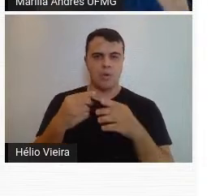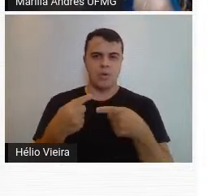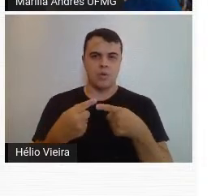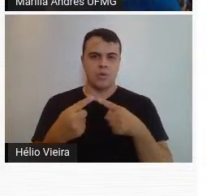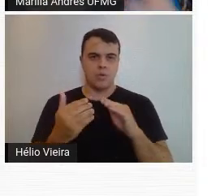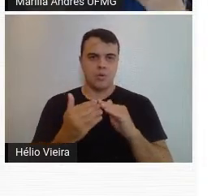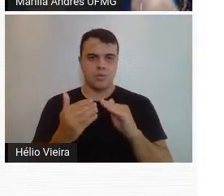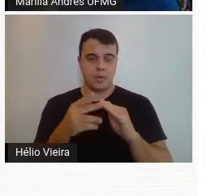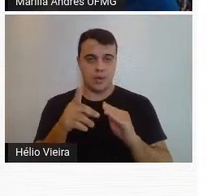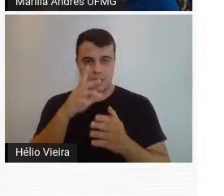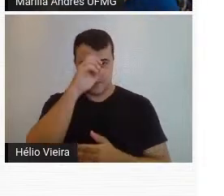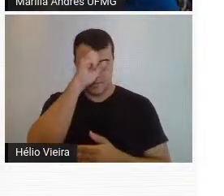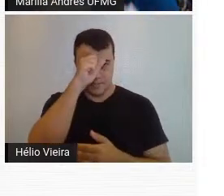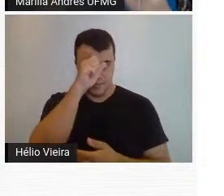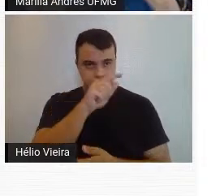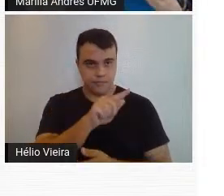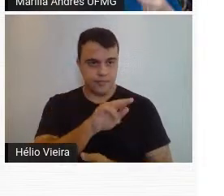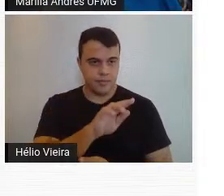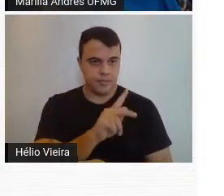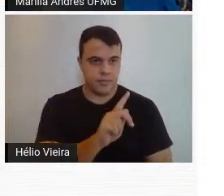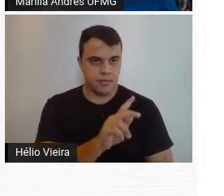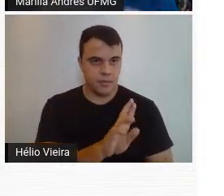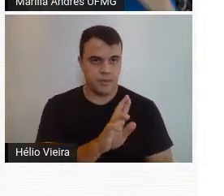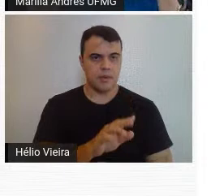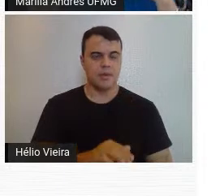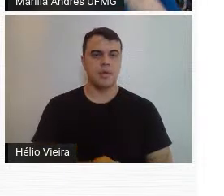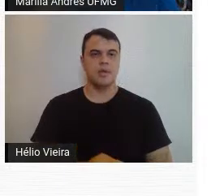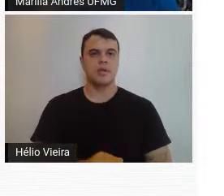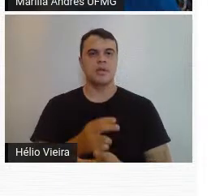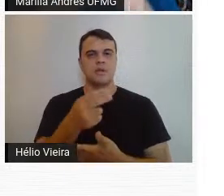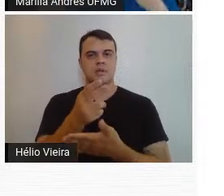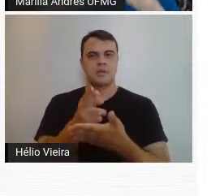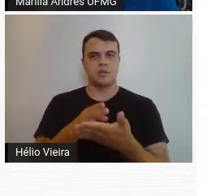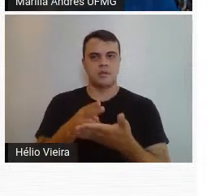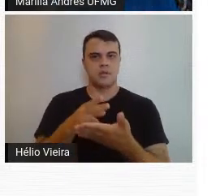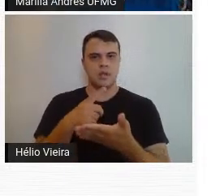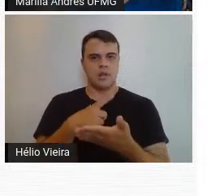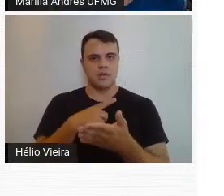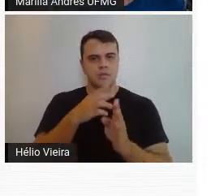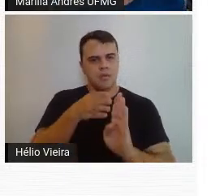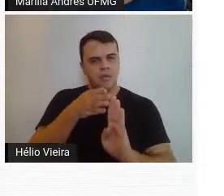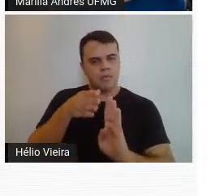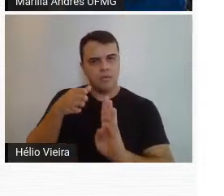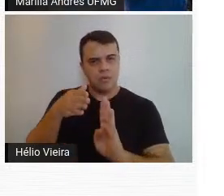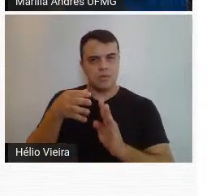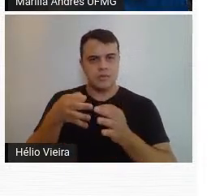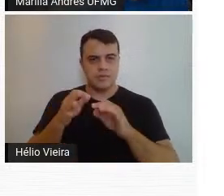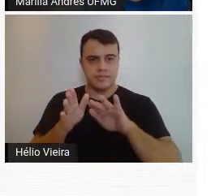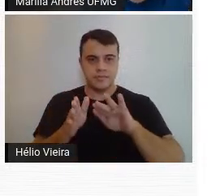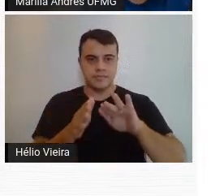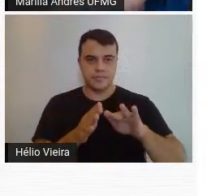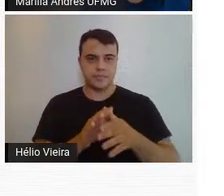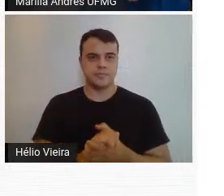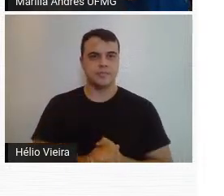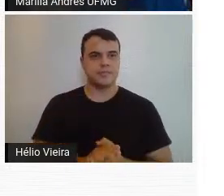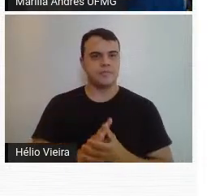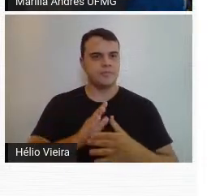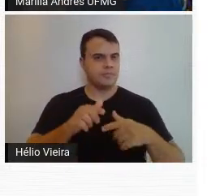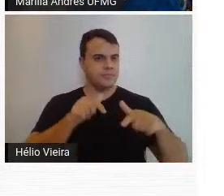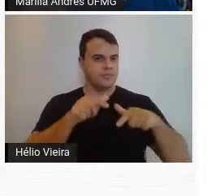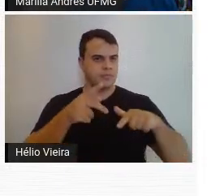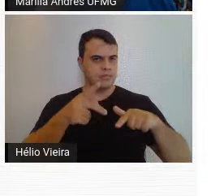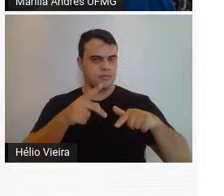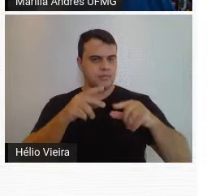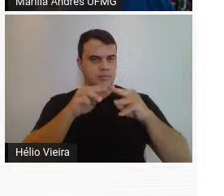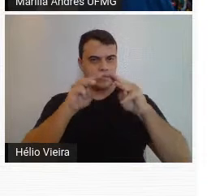com o que ela aprendeu com o Guignard. É o desenho da linha pura, etc. Pode passar, que já é um trabalho dela que está